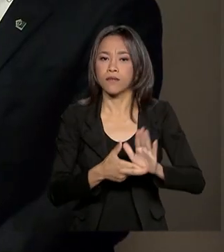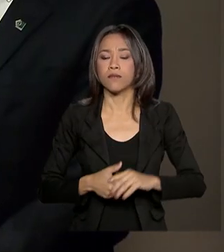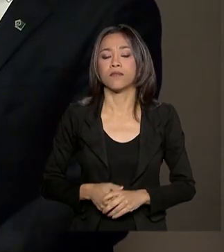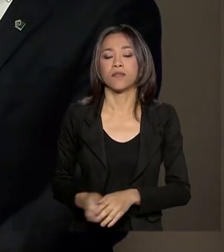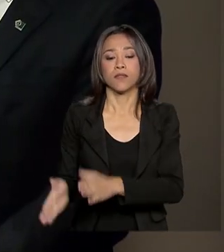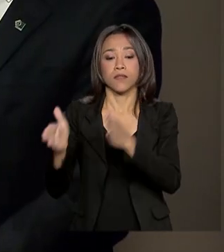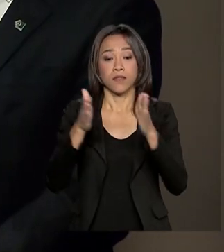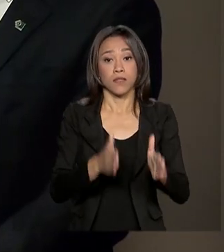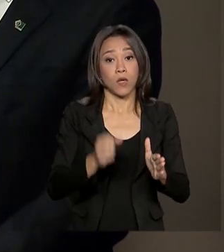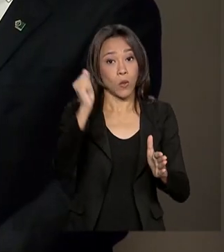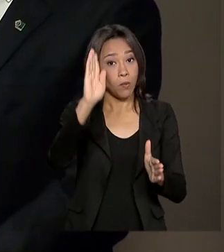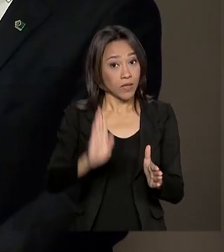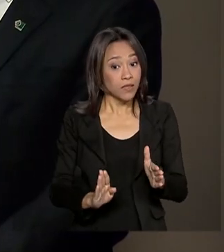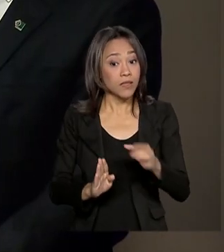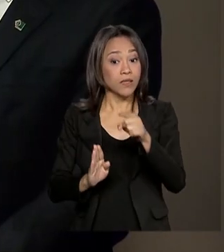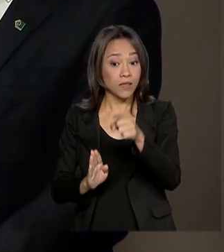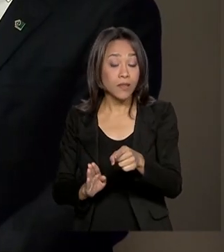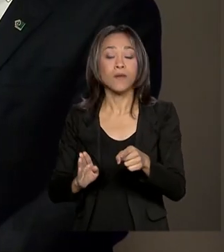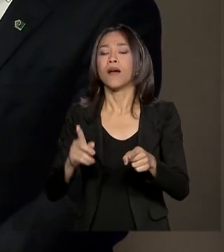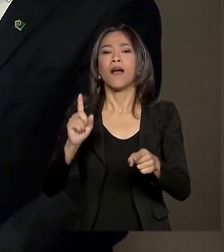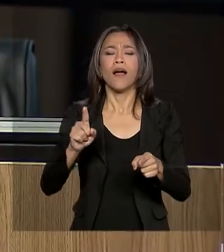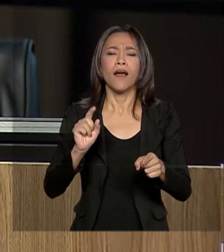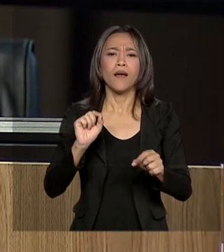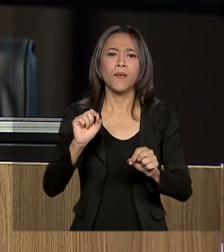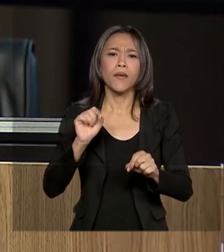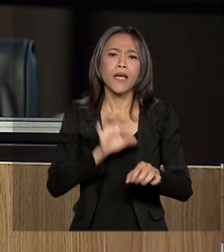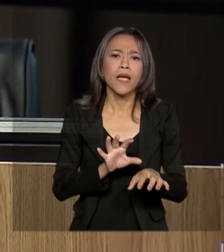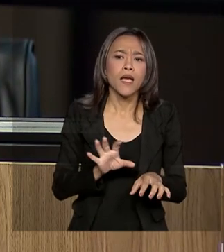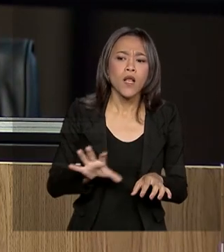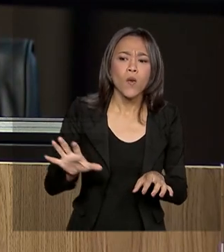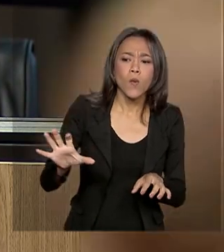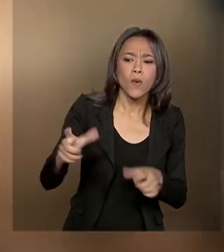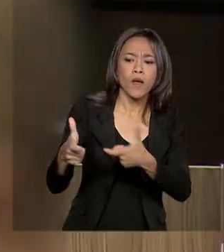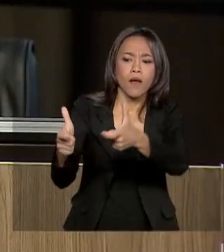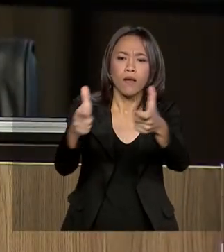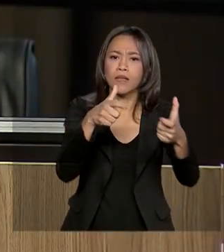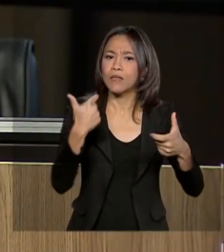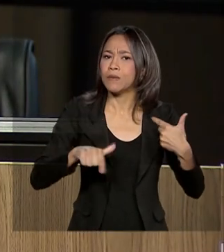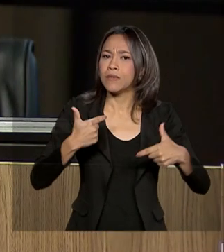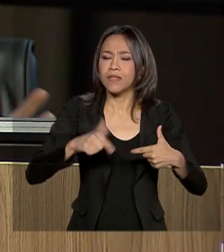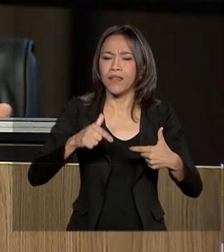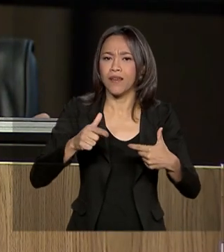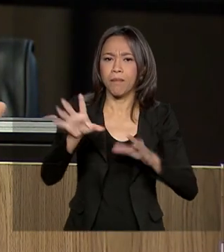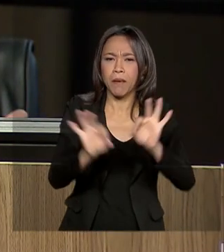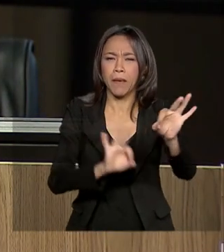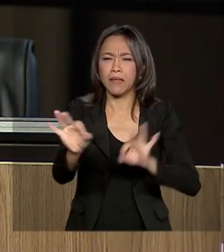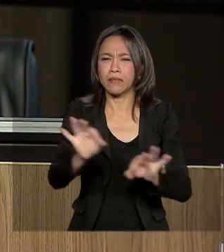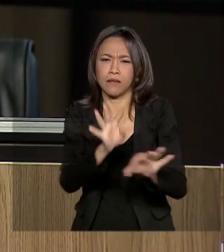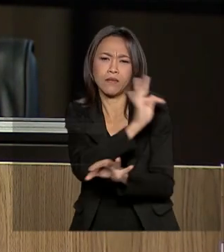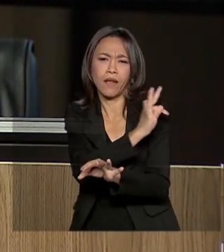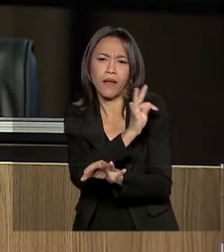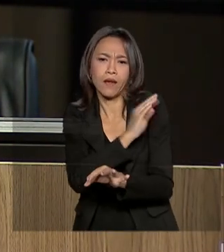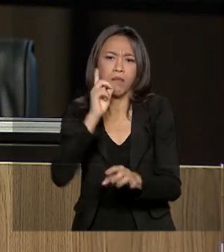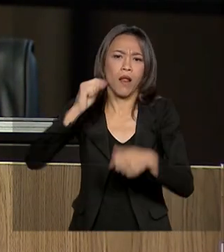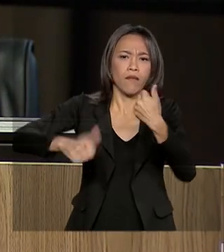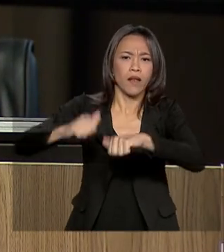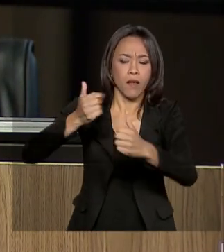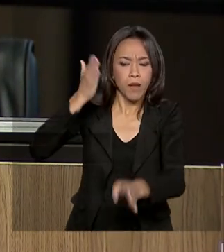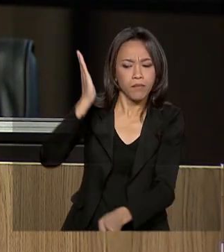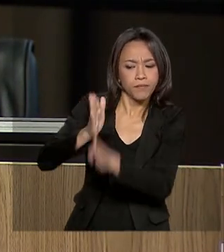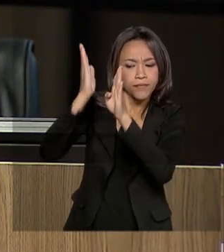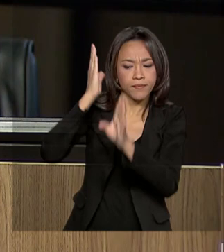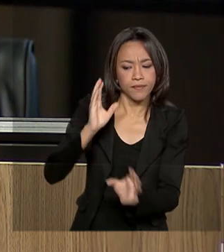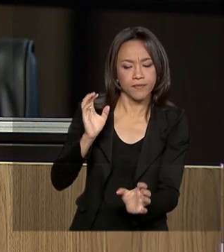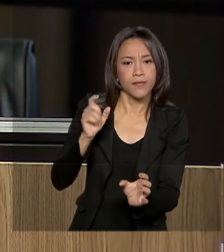Brasil é solidário com países da região que não têm a mesma capacidade técnica para análise de diagnósticos e